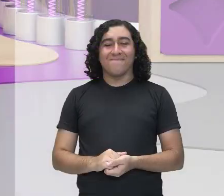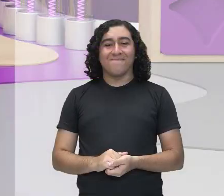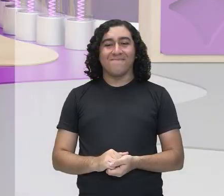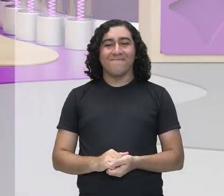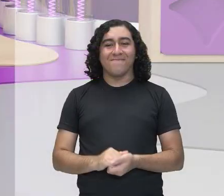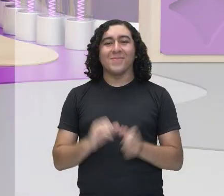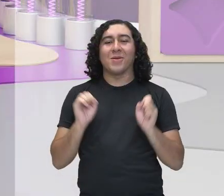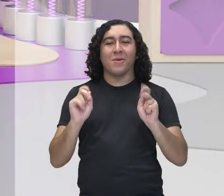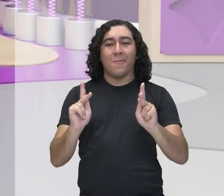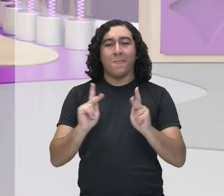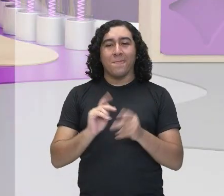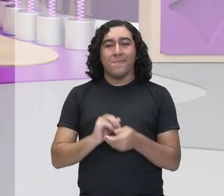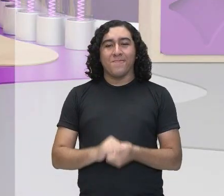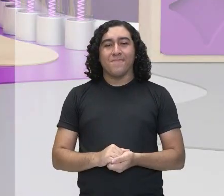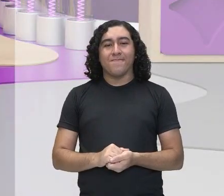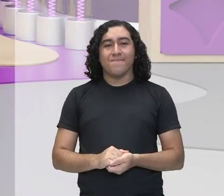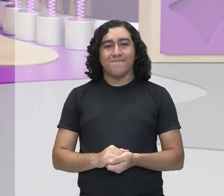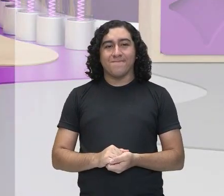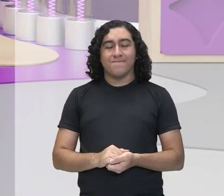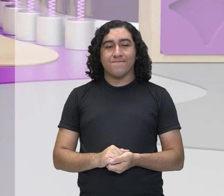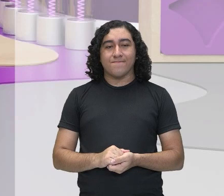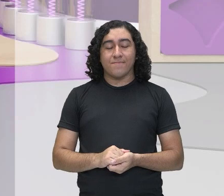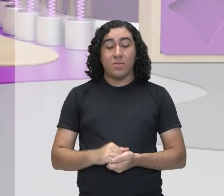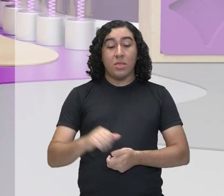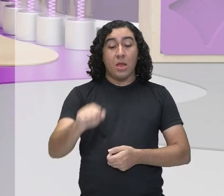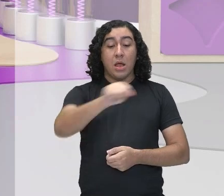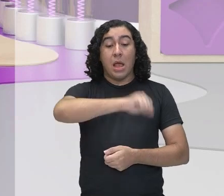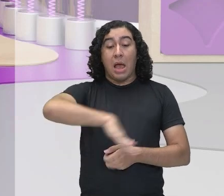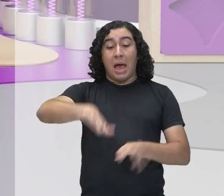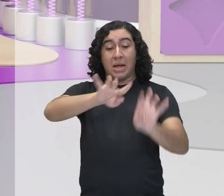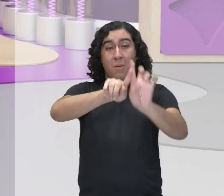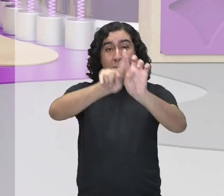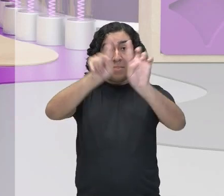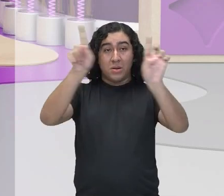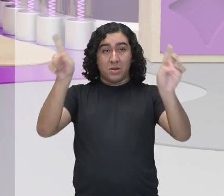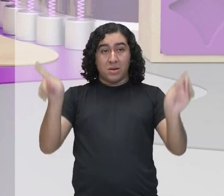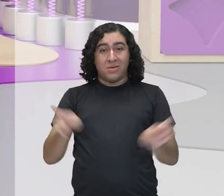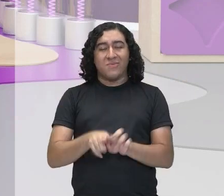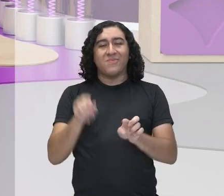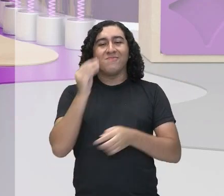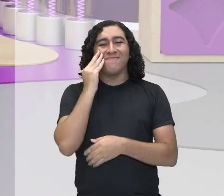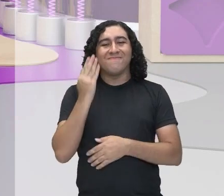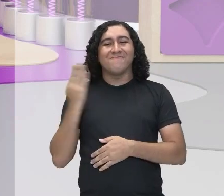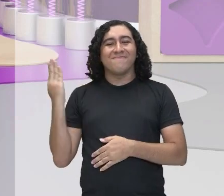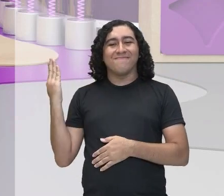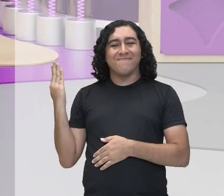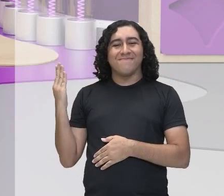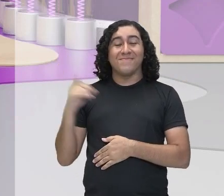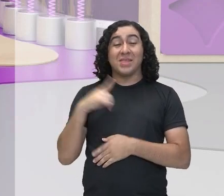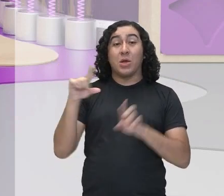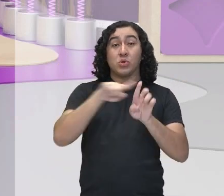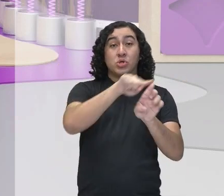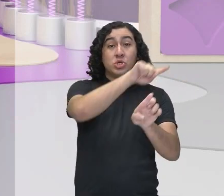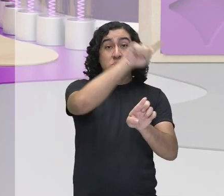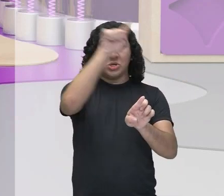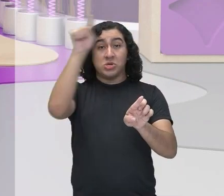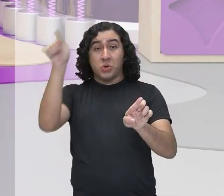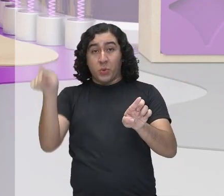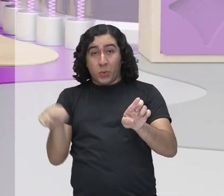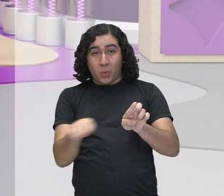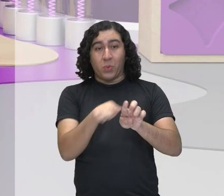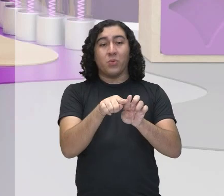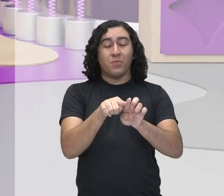Muito bem, área de figuras planas, olha só quem apareceu aqui, né? O círculo, área do